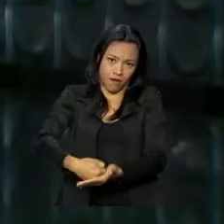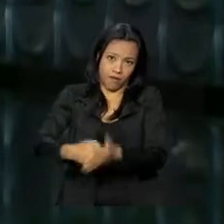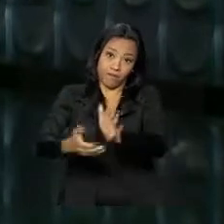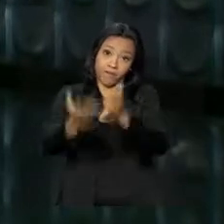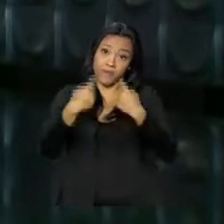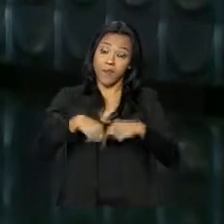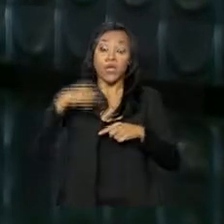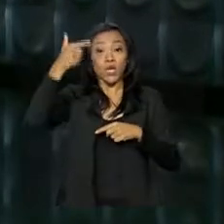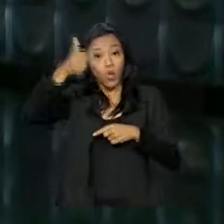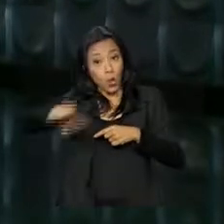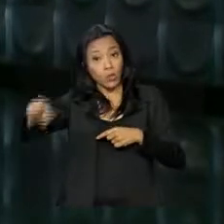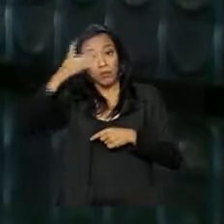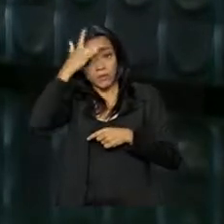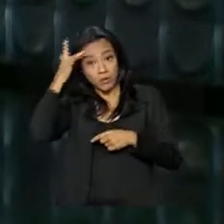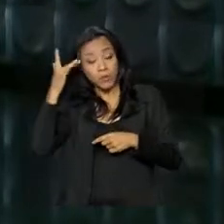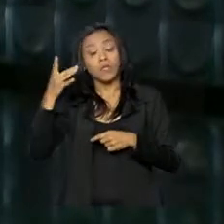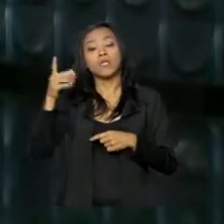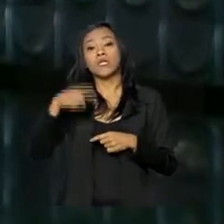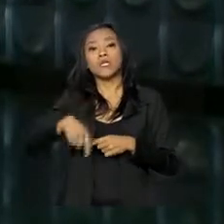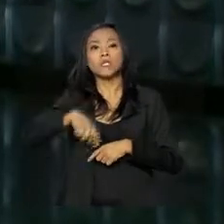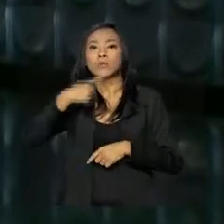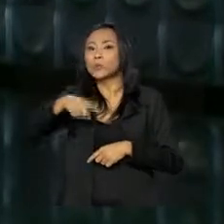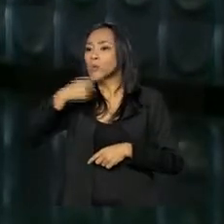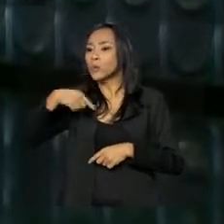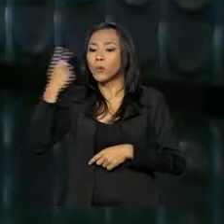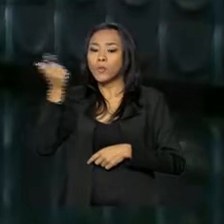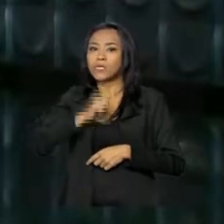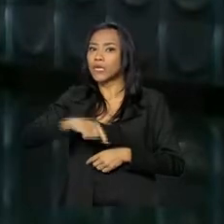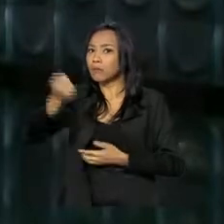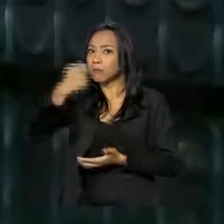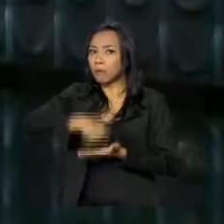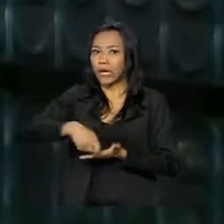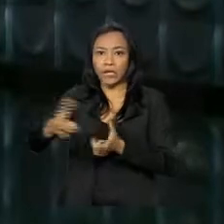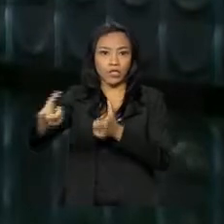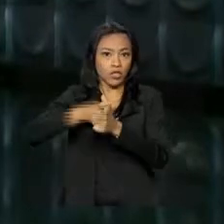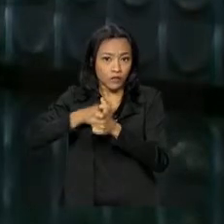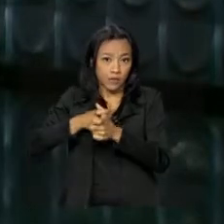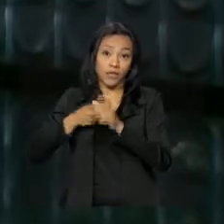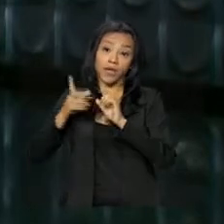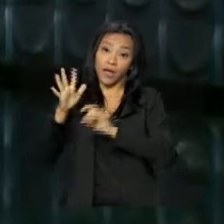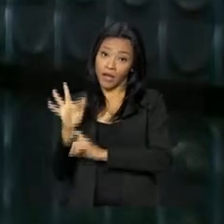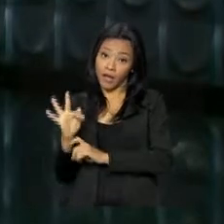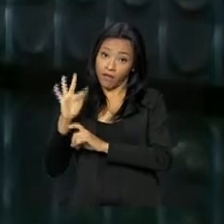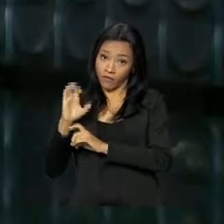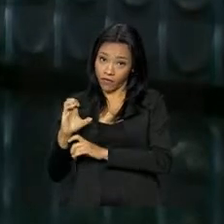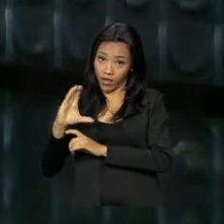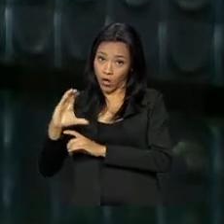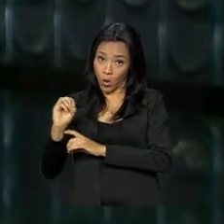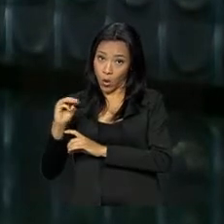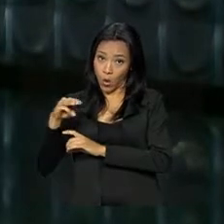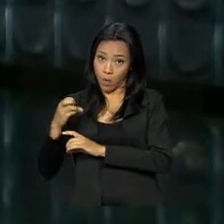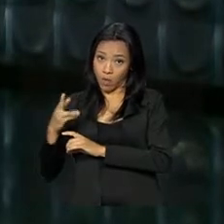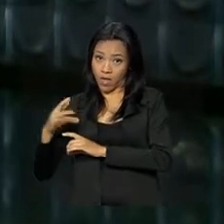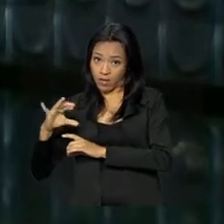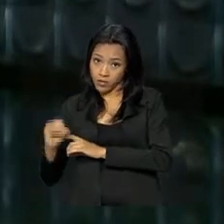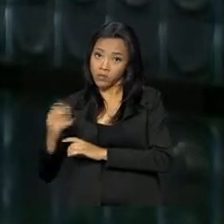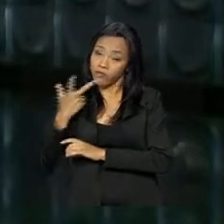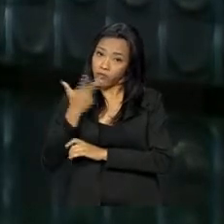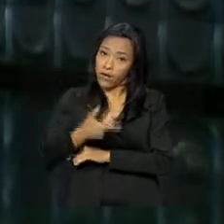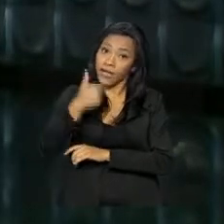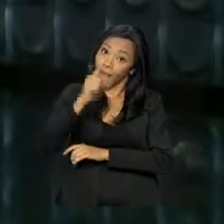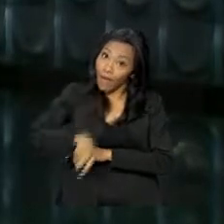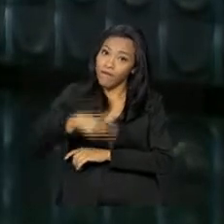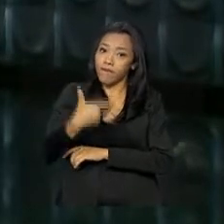inadimplência, que é quando a pessoa não tem condições de pagar suas dívidas, a Fê Comércio aponta 26% destas